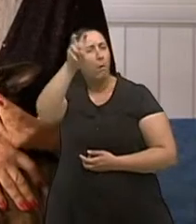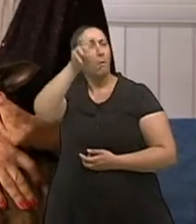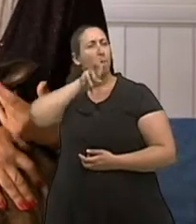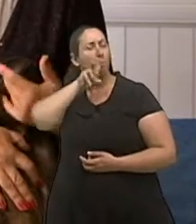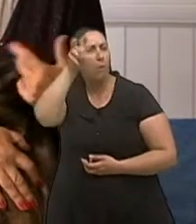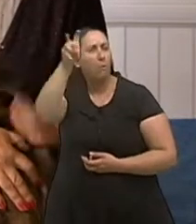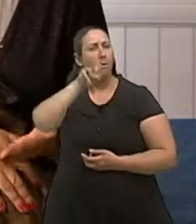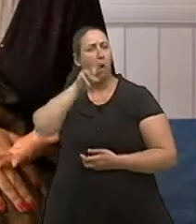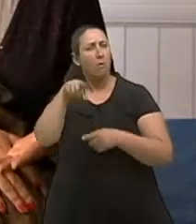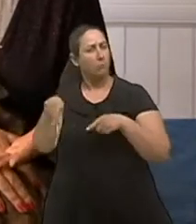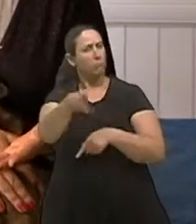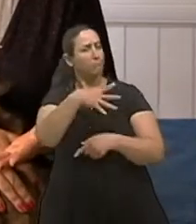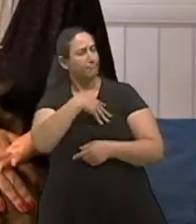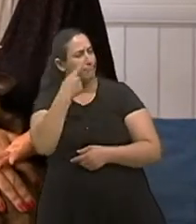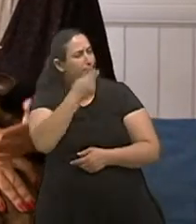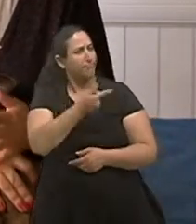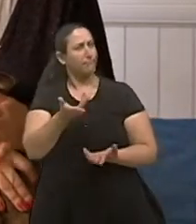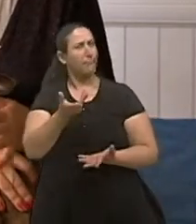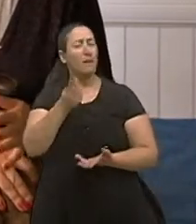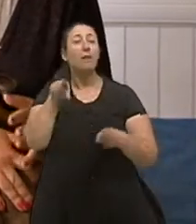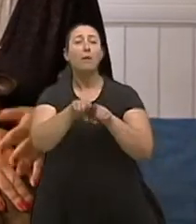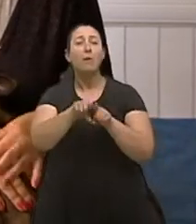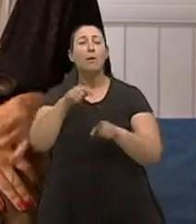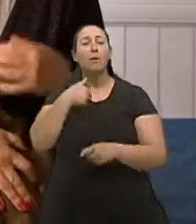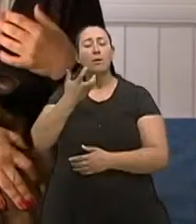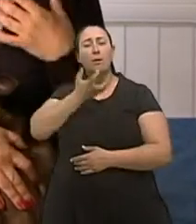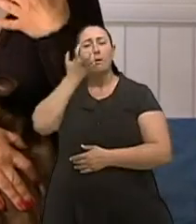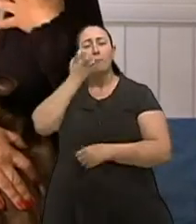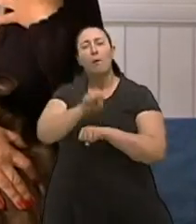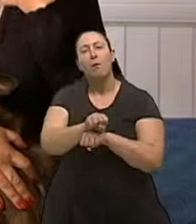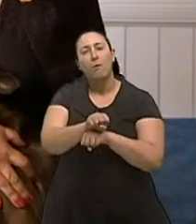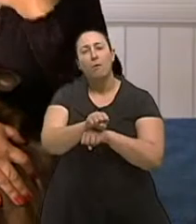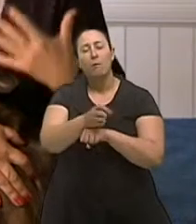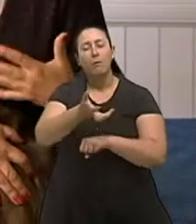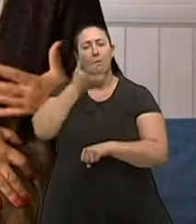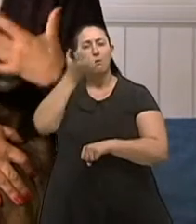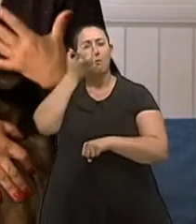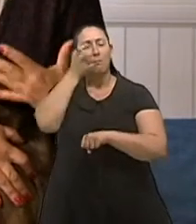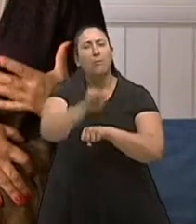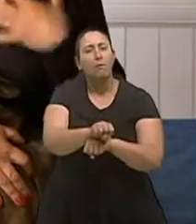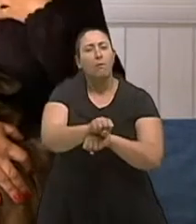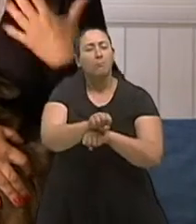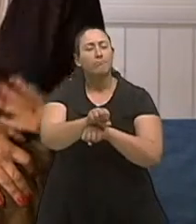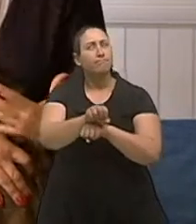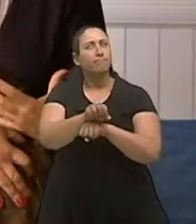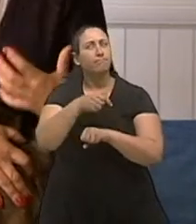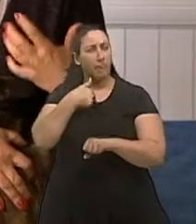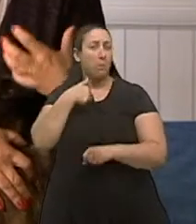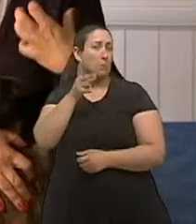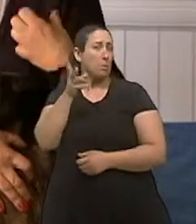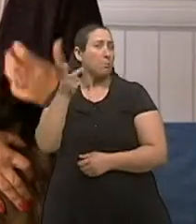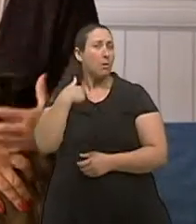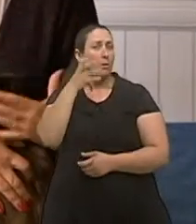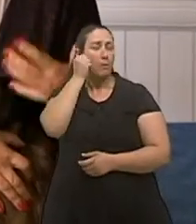e parava muito de respirar. Eu simplesmente absorvia o ar, respirava, puxava o ar